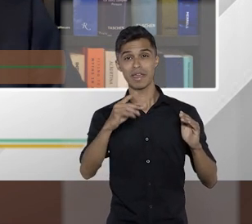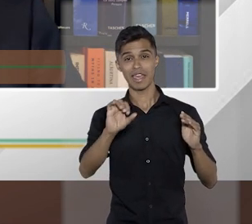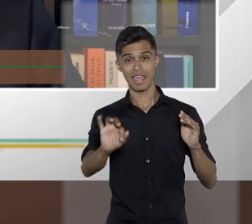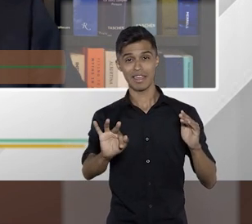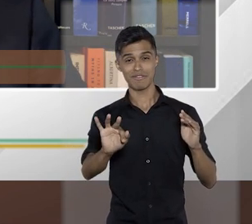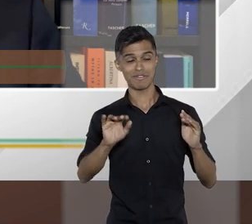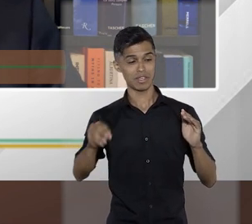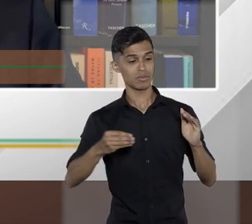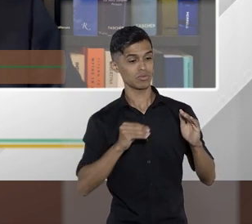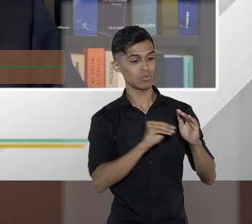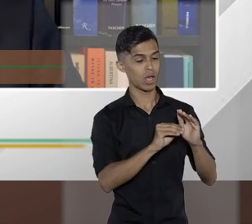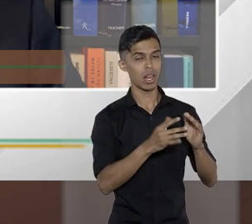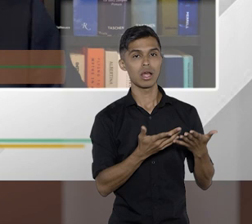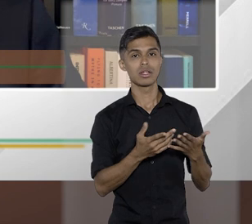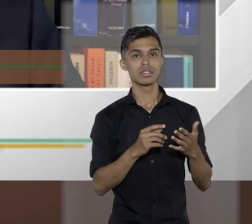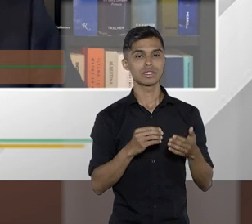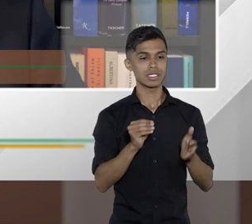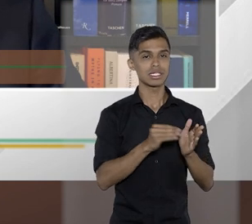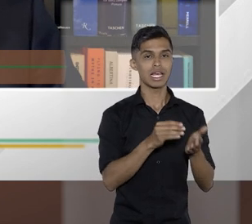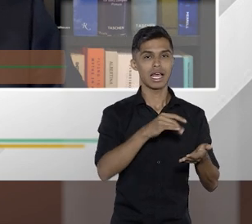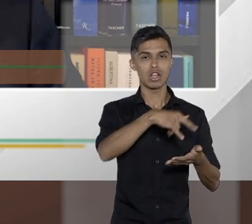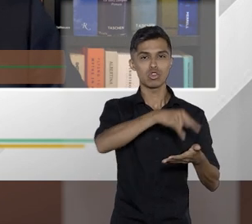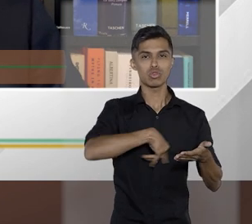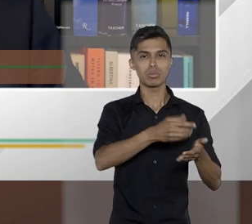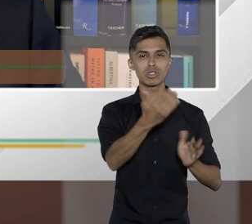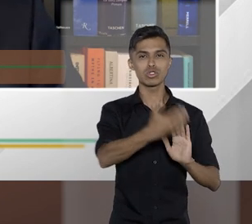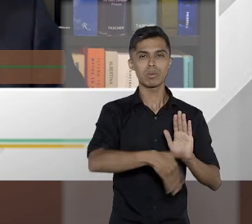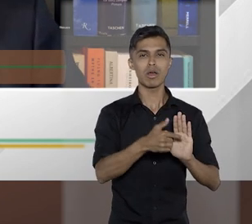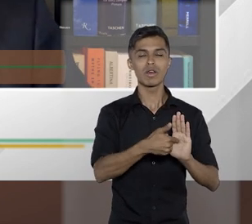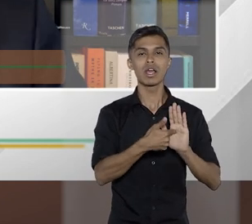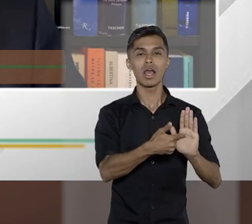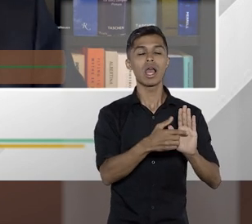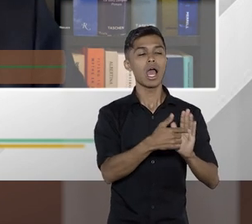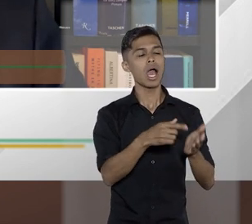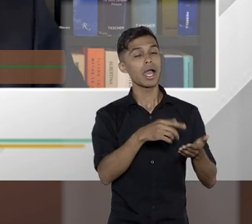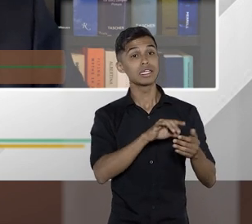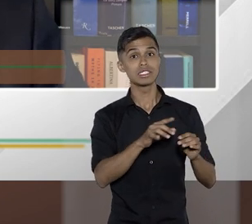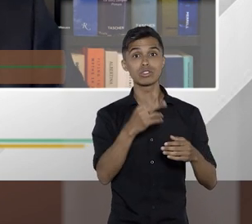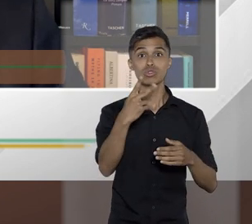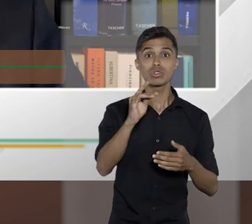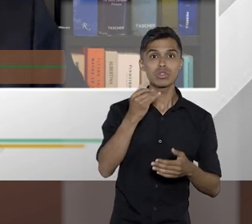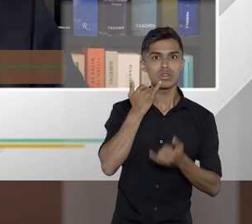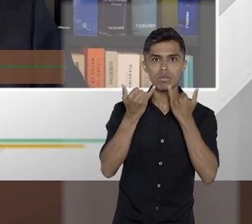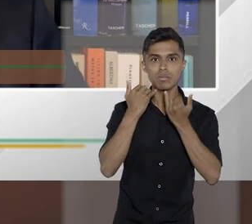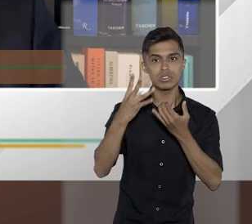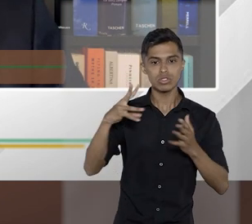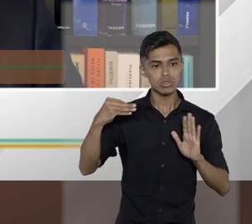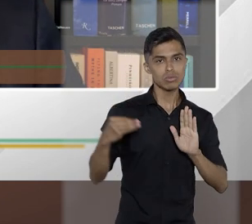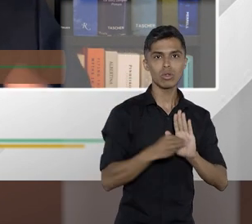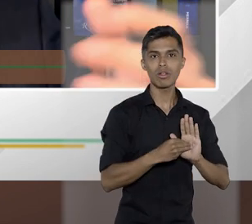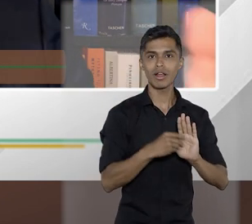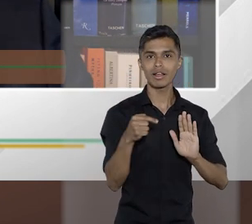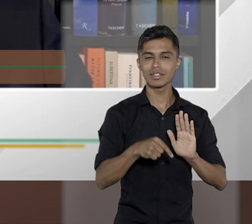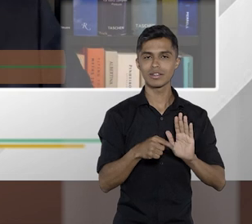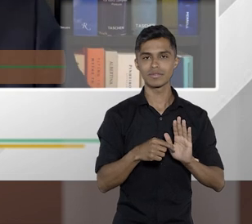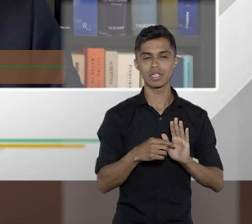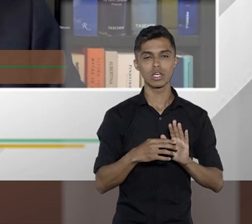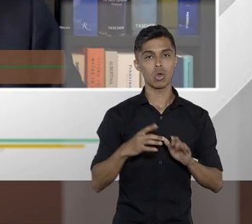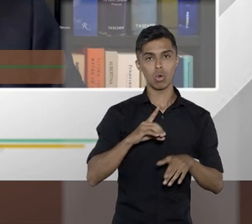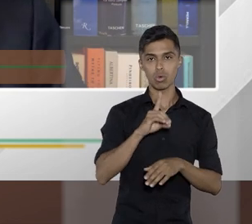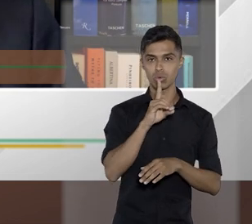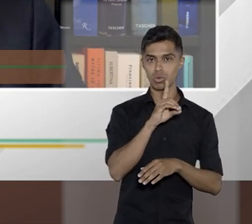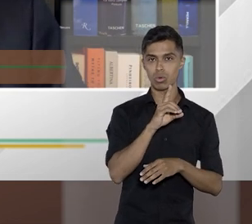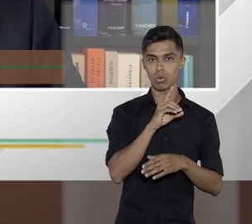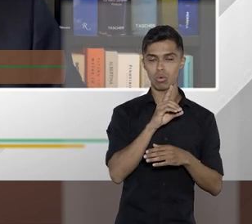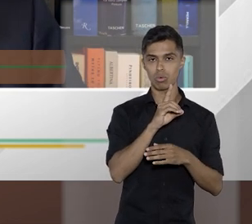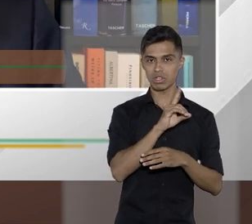vão ser tratados pelo Estado, ou pelo GDF, no caso concreto, já que vocês estão aí no Distrito Federal. Você está